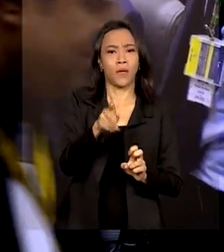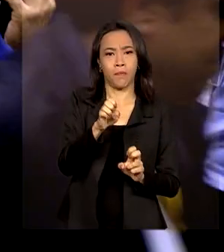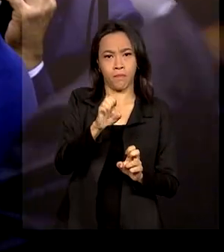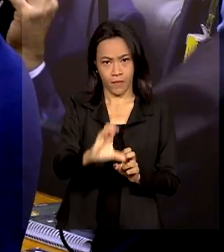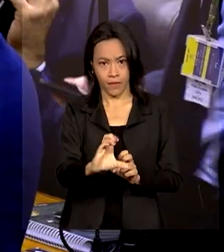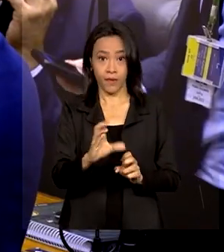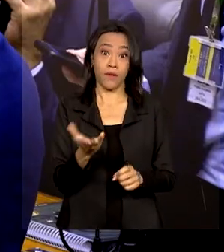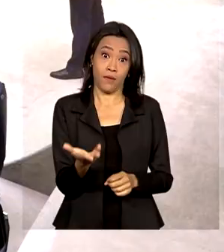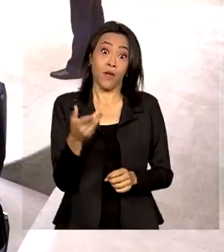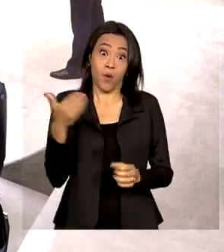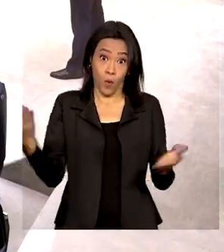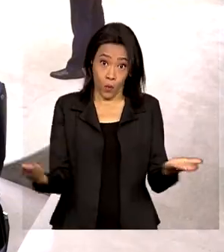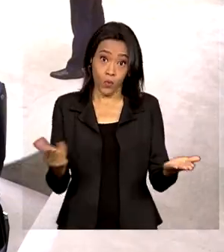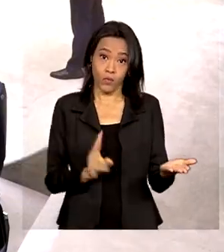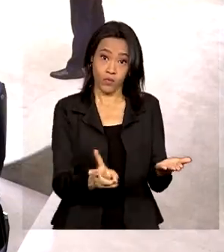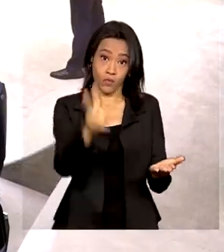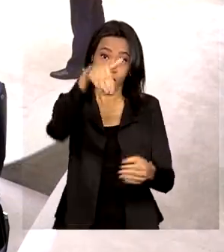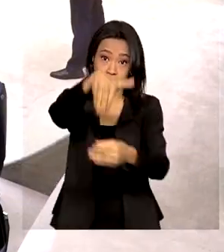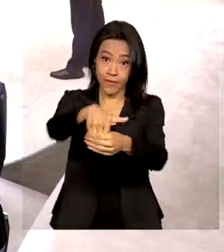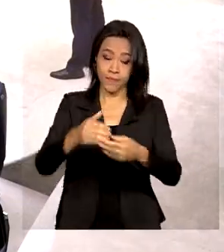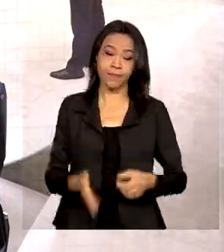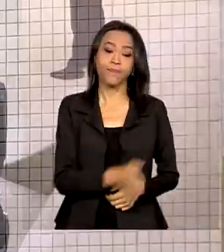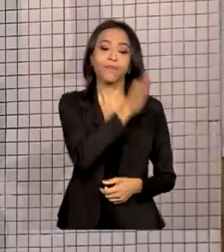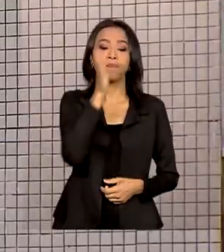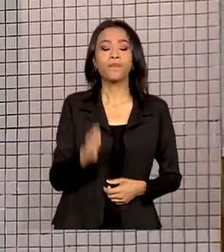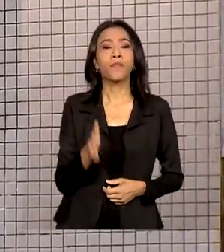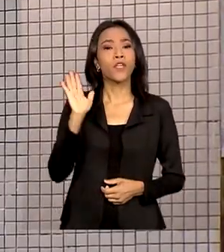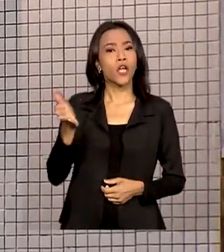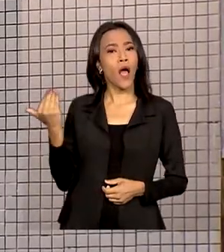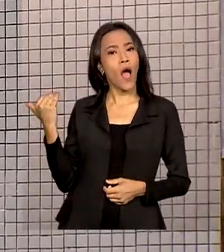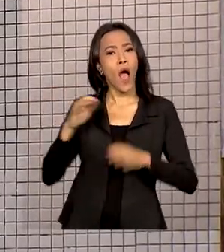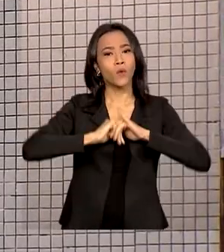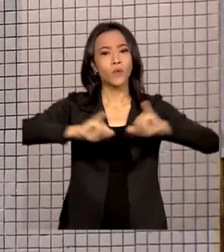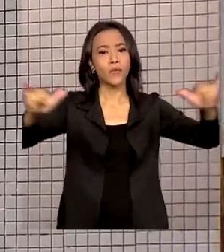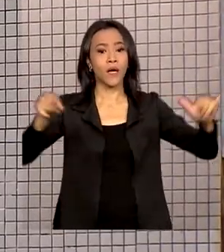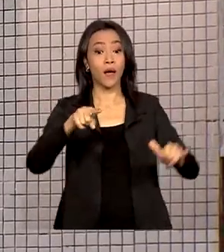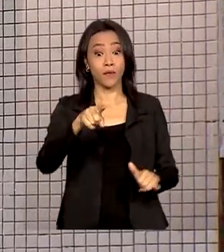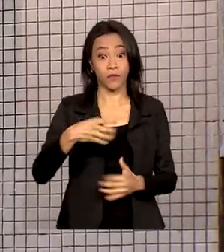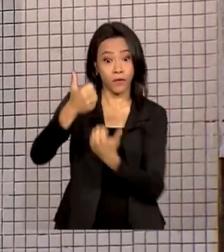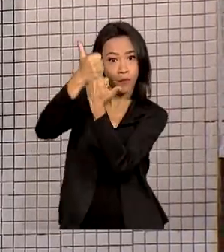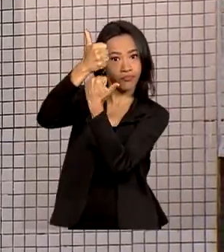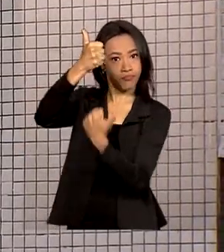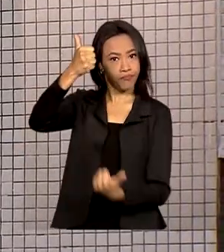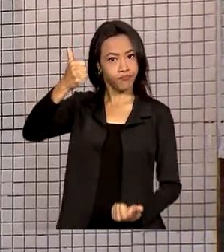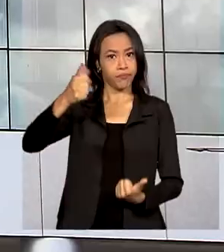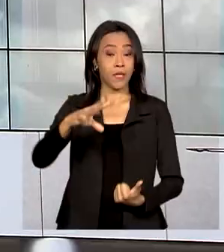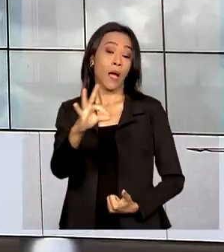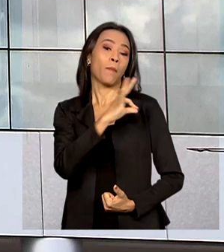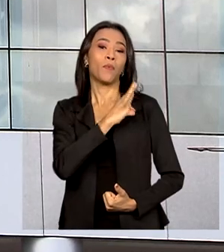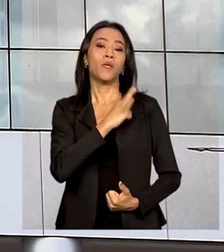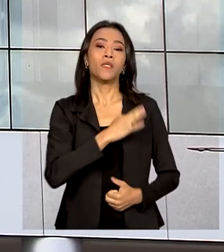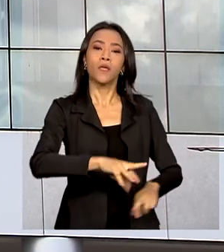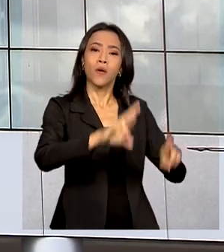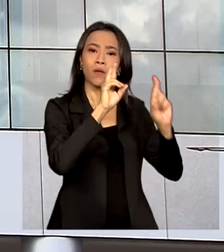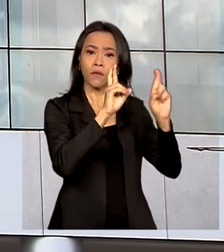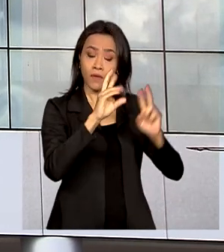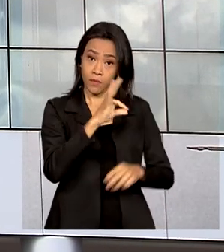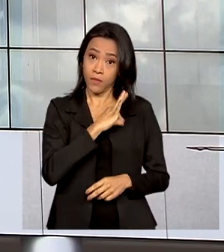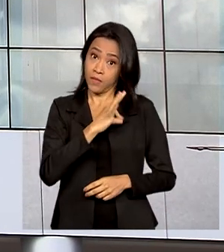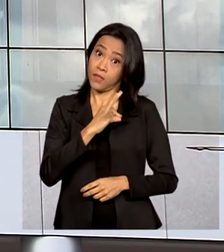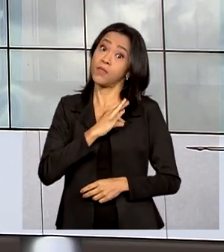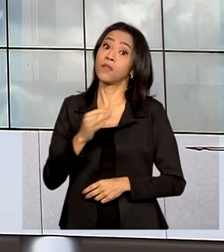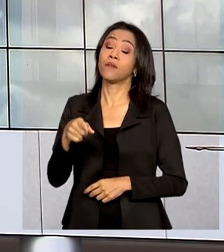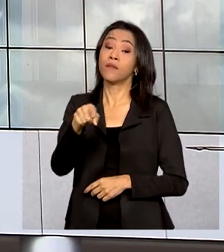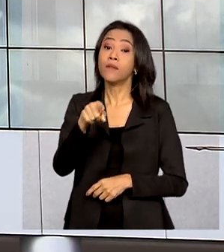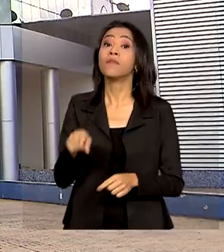Votação continua hoje. Anunciados os nomes que irão comandar a Polícia Federal e a Polícia Rodoviária Federal a partir de